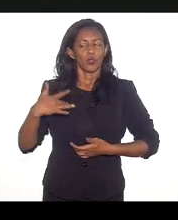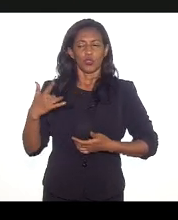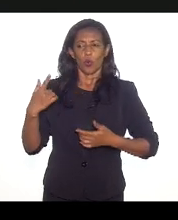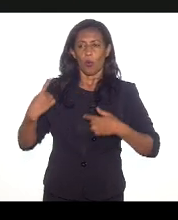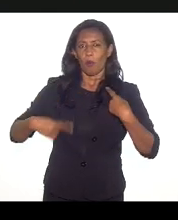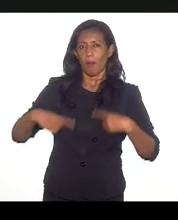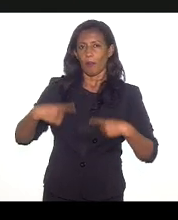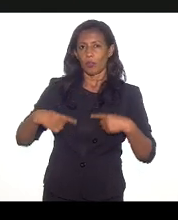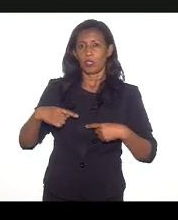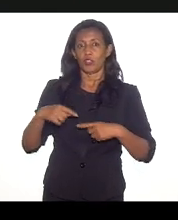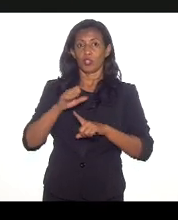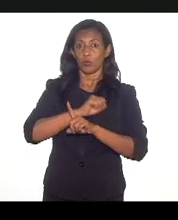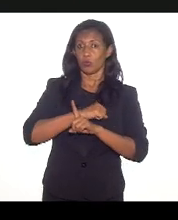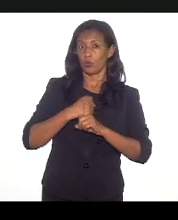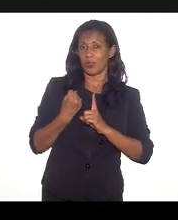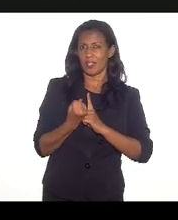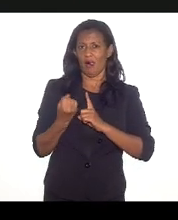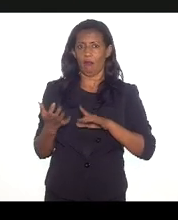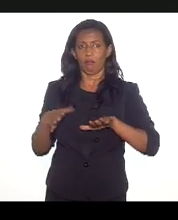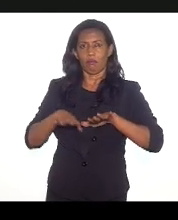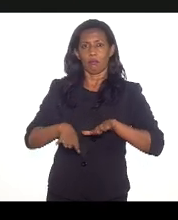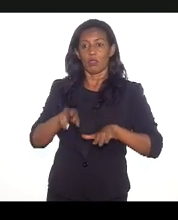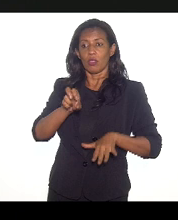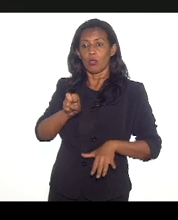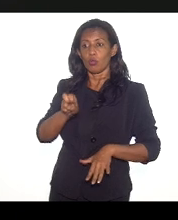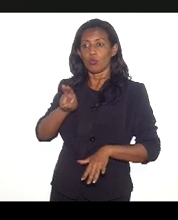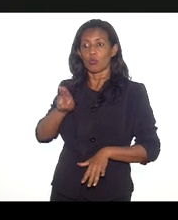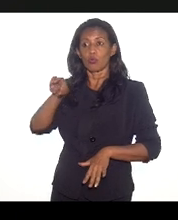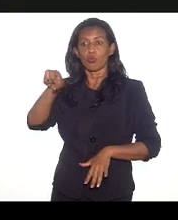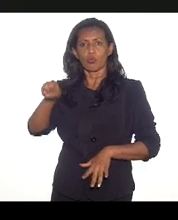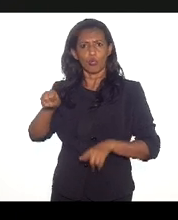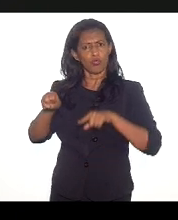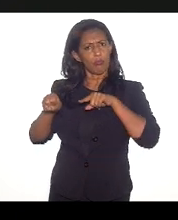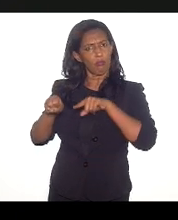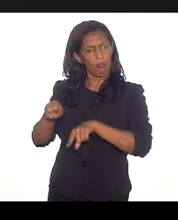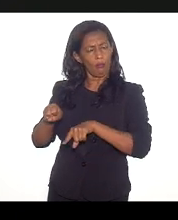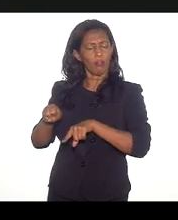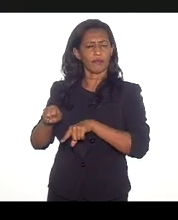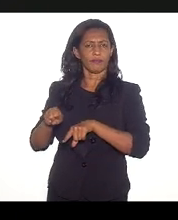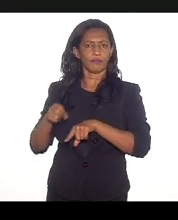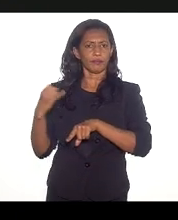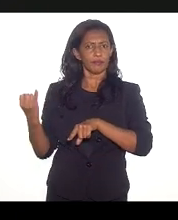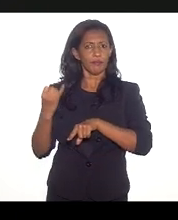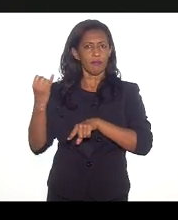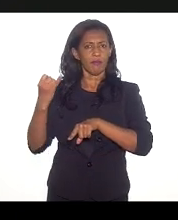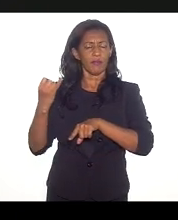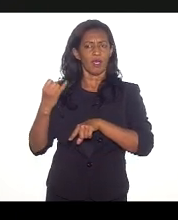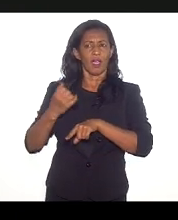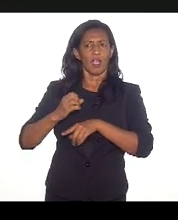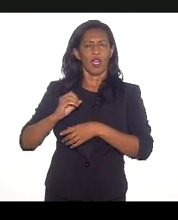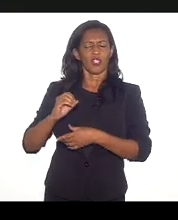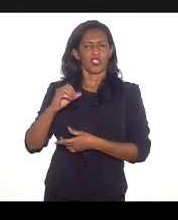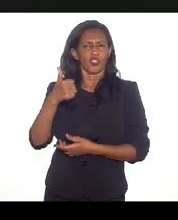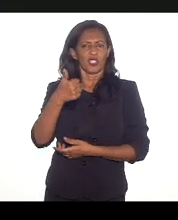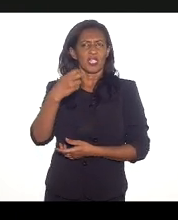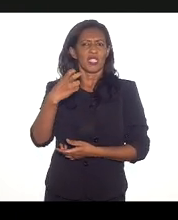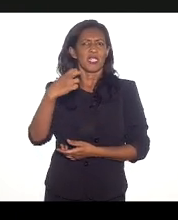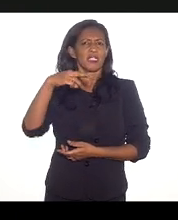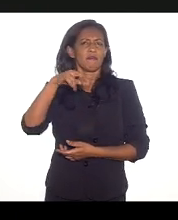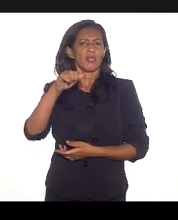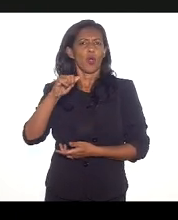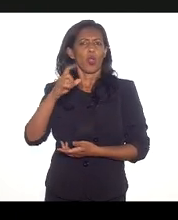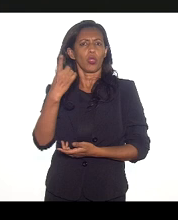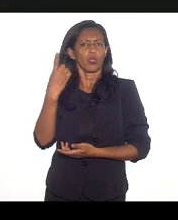econômica integrada. O SUS é o maior sistema de compras públicas do mundo, a gente importa 15 bilhões de dólares ano,